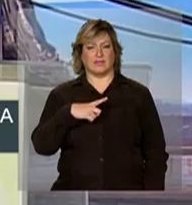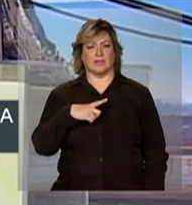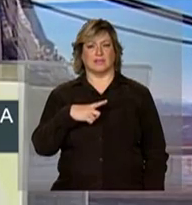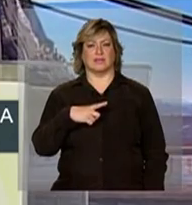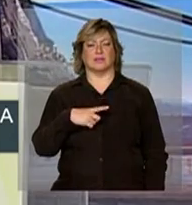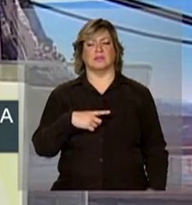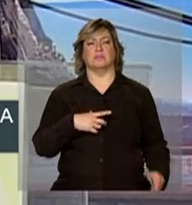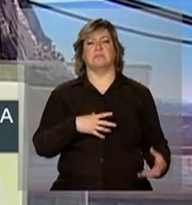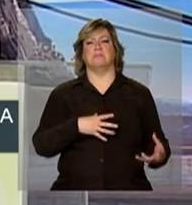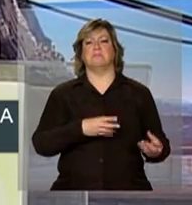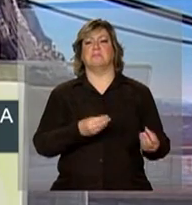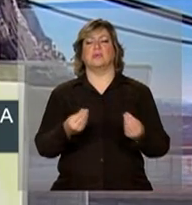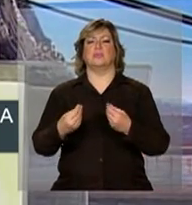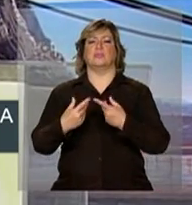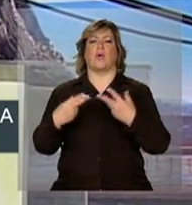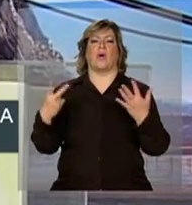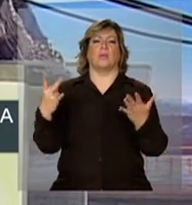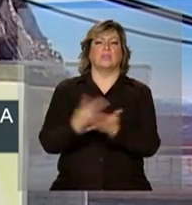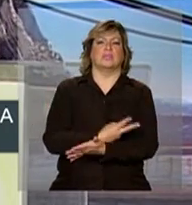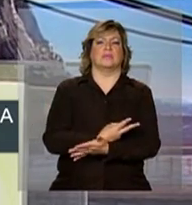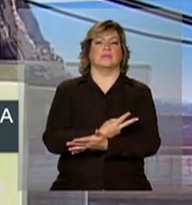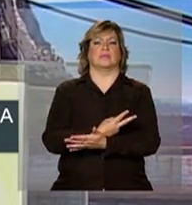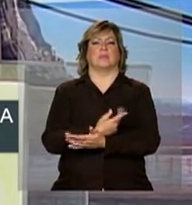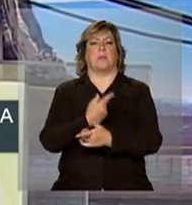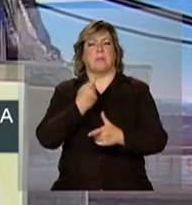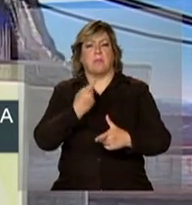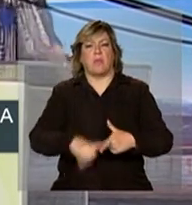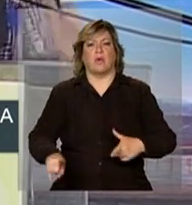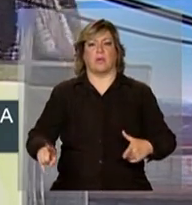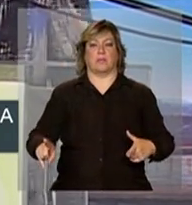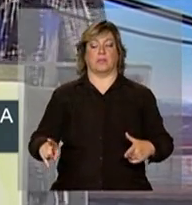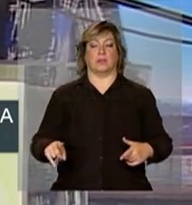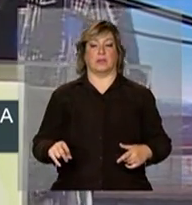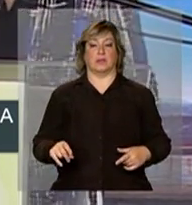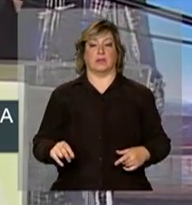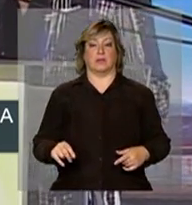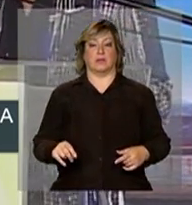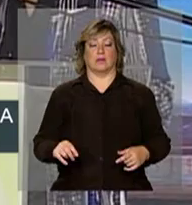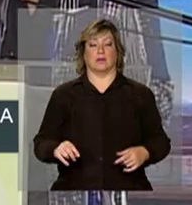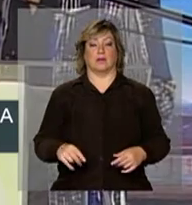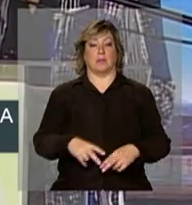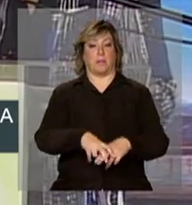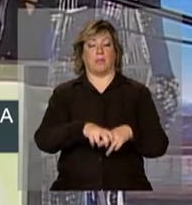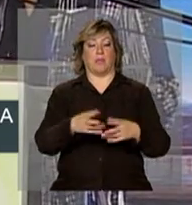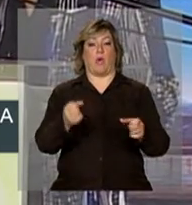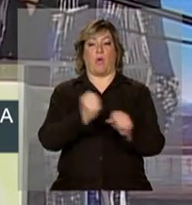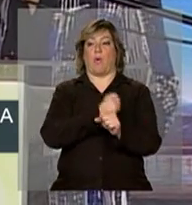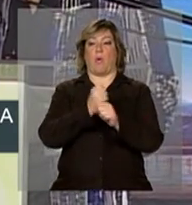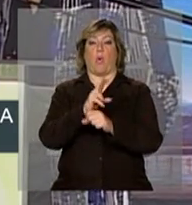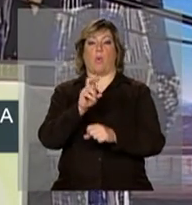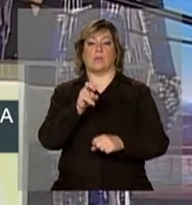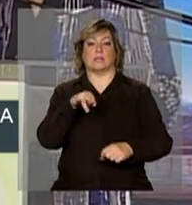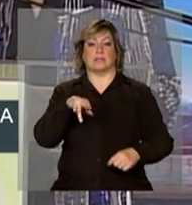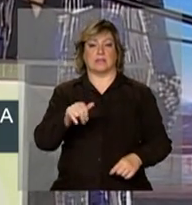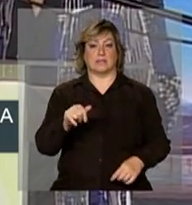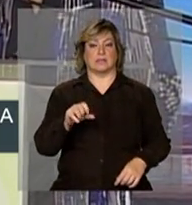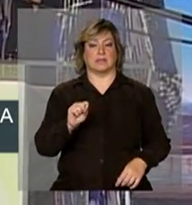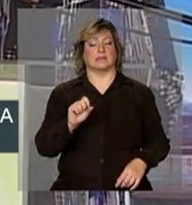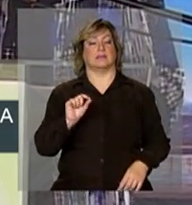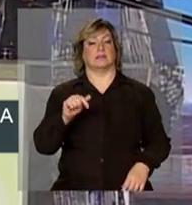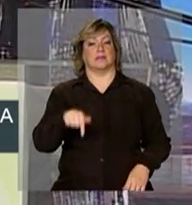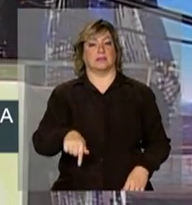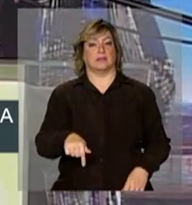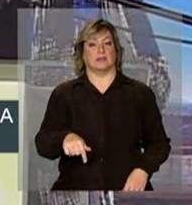de obstáculos à construção de usinas de uma forma,